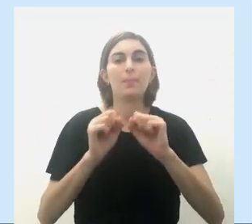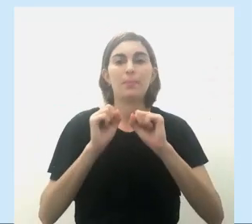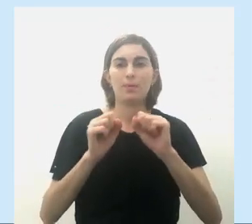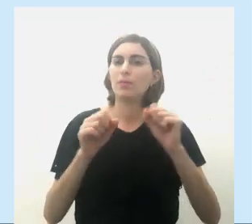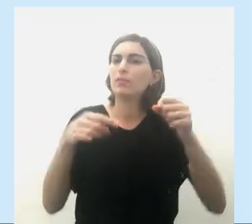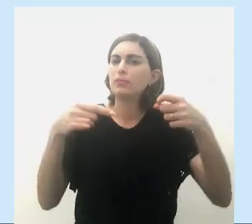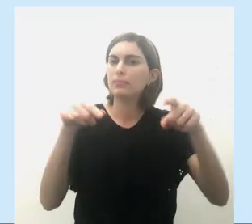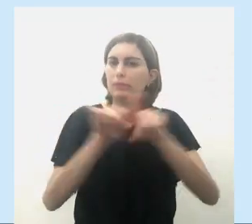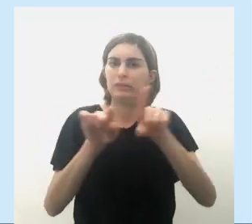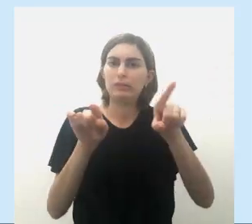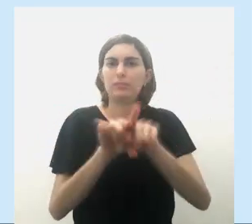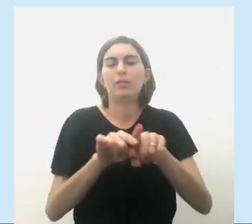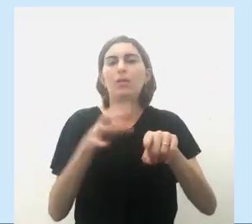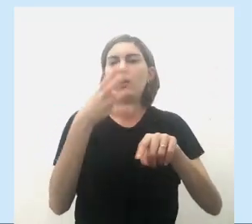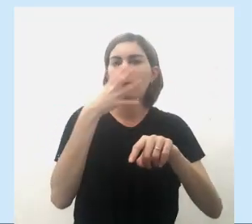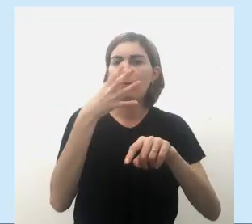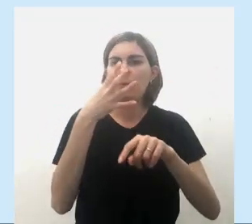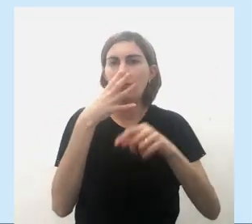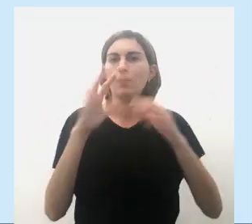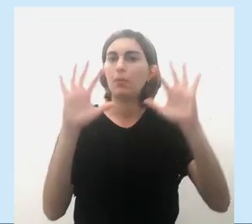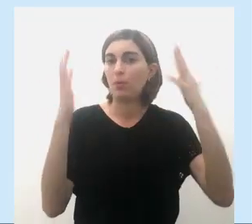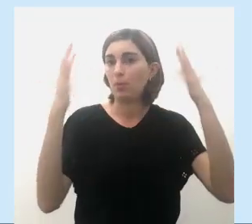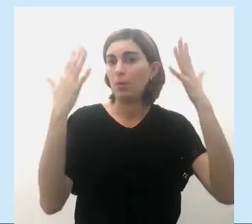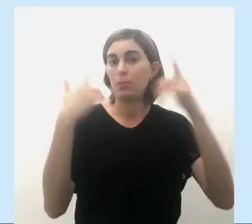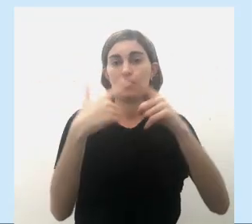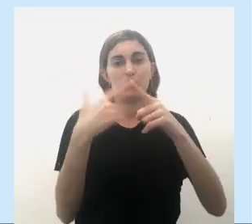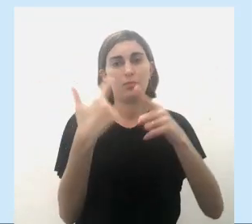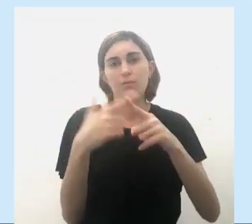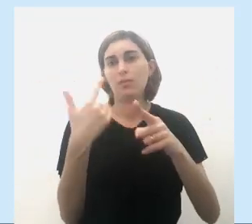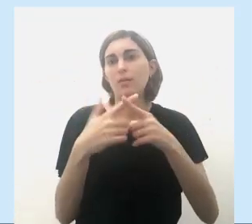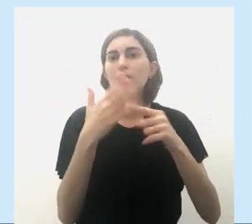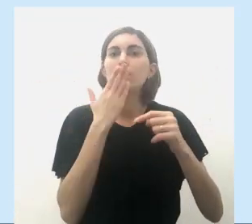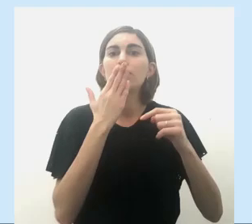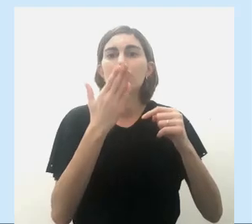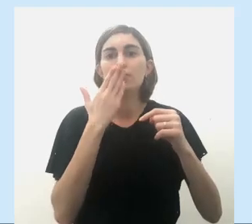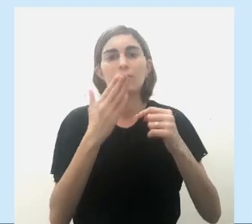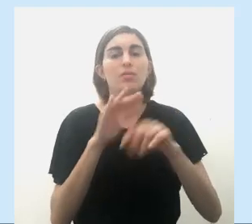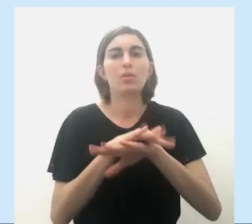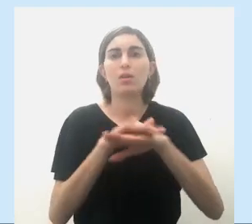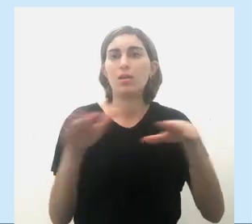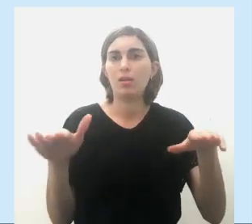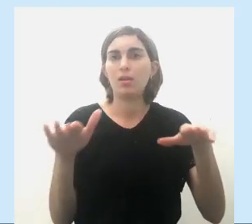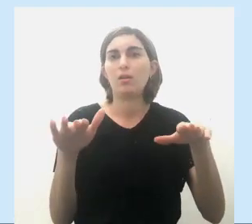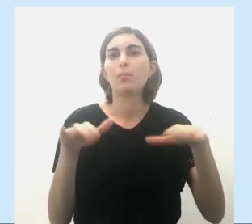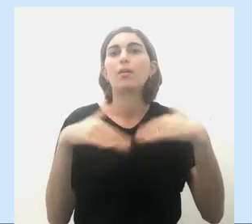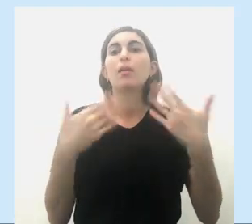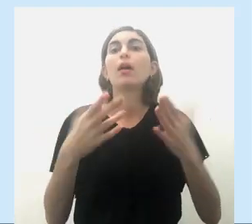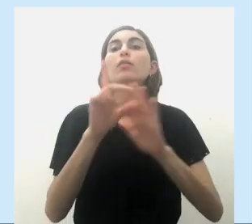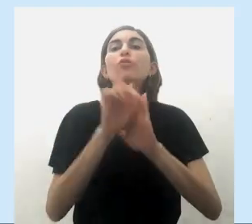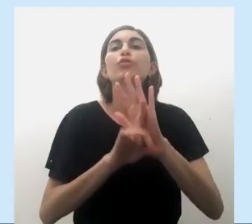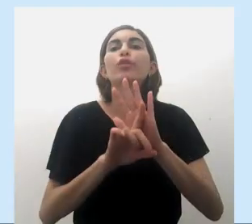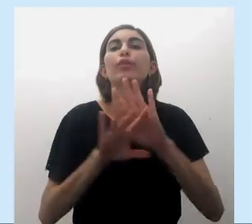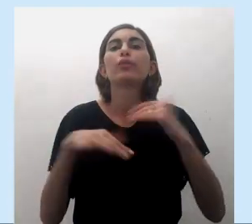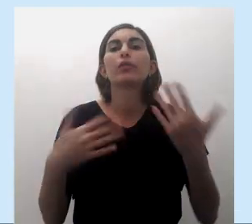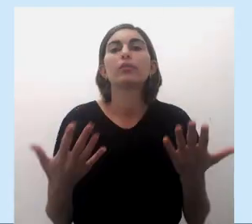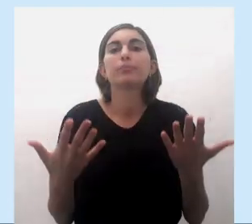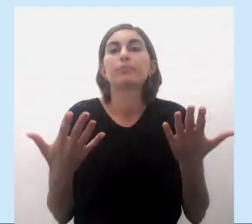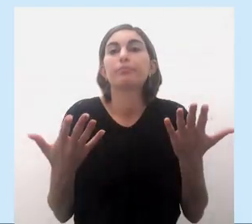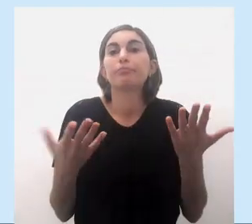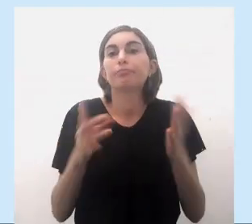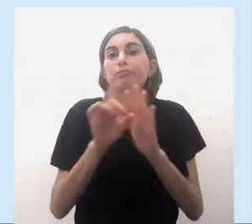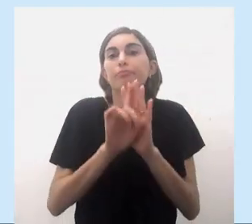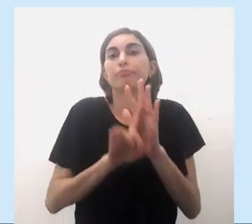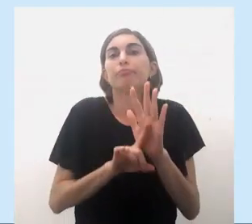aí, tu pode, também, observe, comemorar, porque os índios acabaram a escravidão. Mas, cadê os direitos?